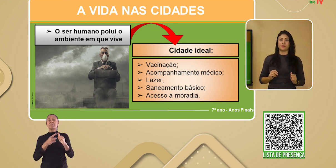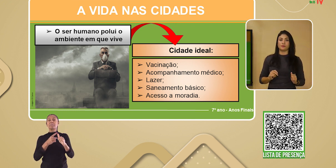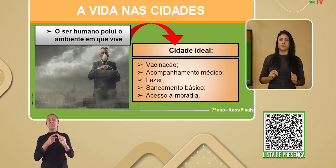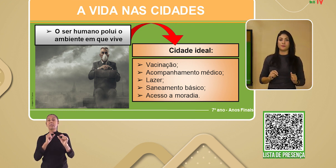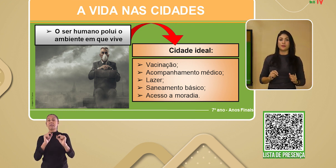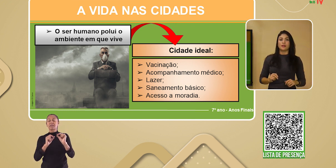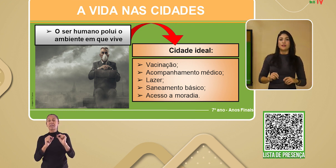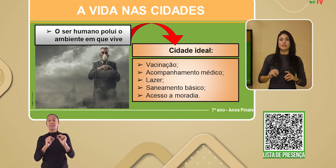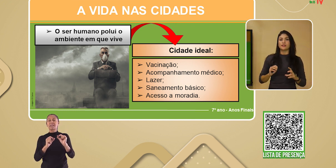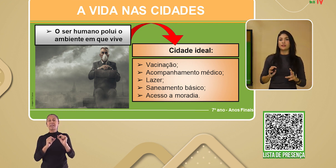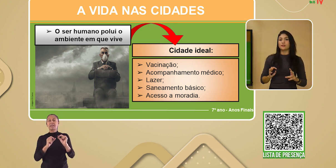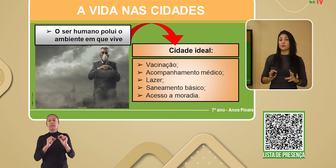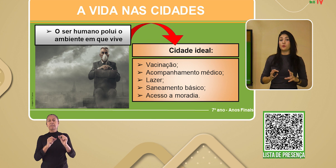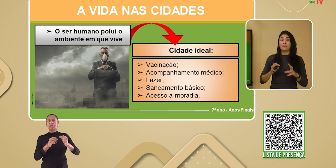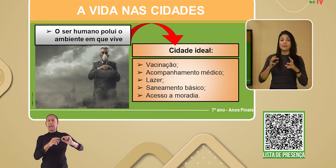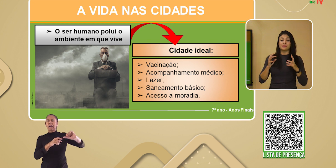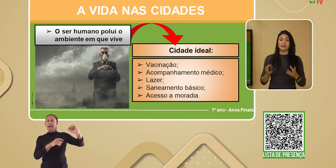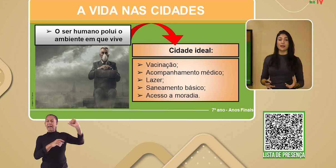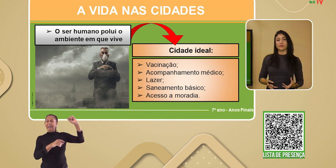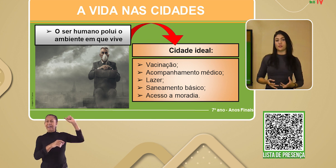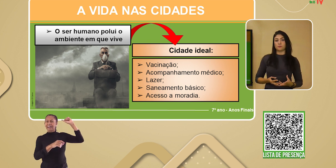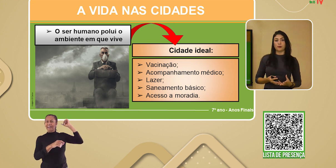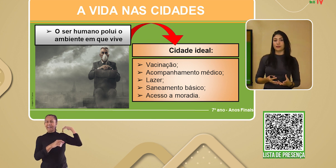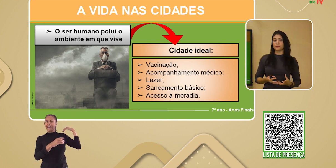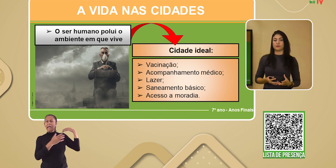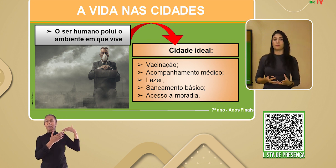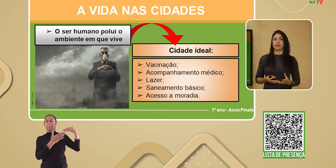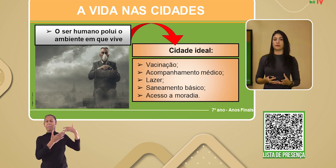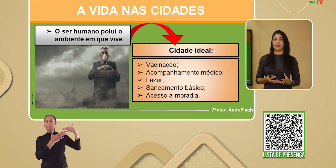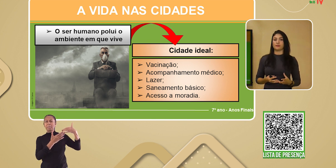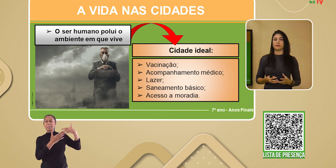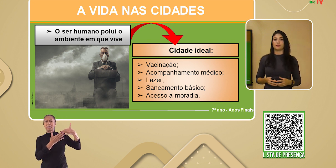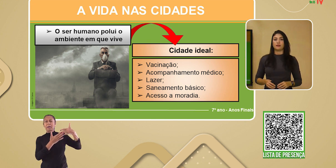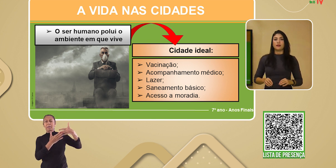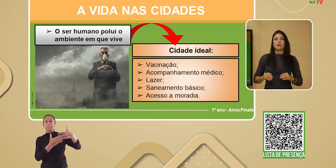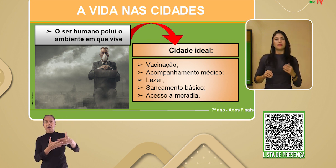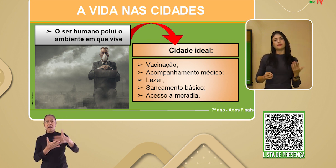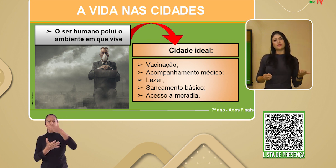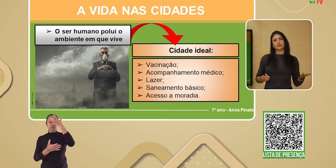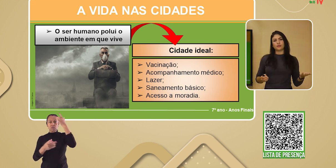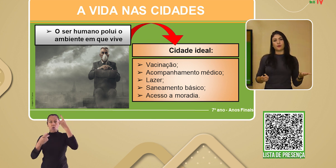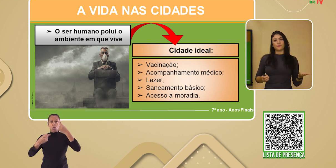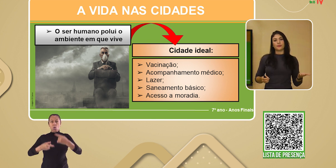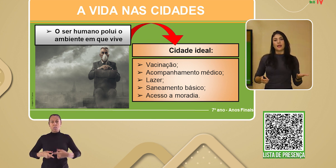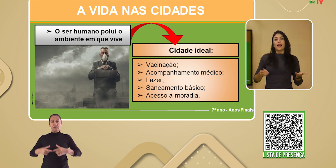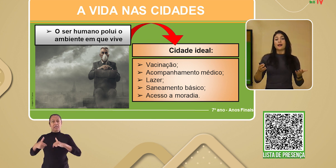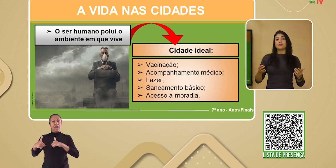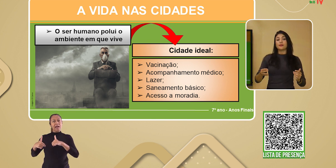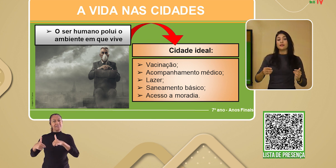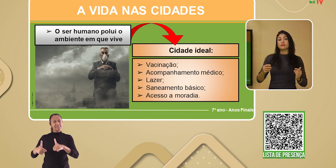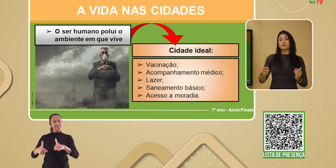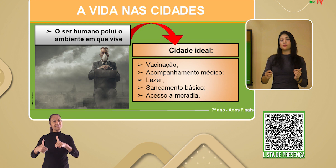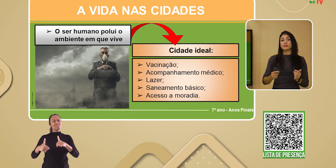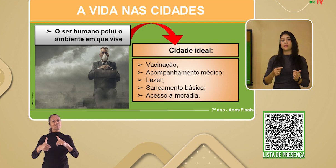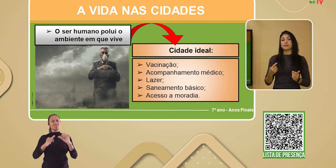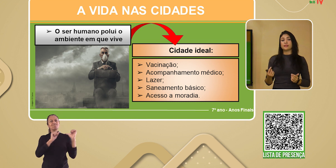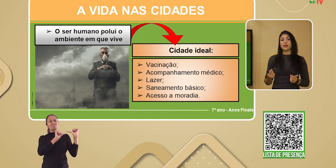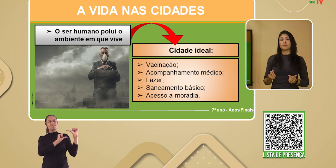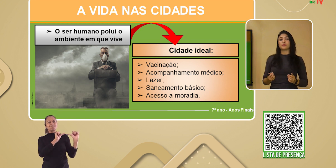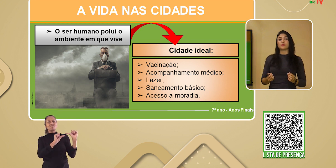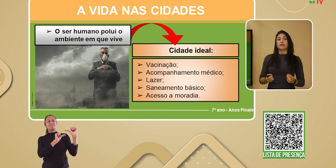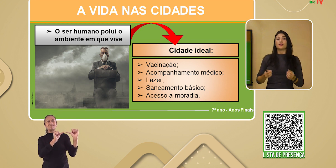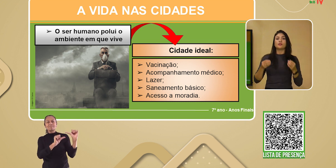em que vive, gerando uma série de impactos ambientais. Mas veja só, às vezes nos